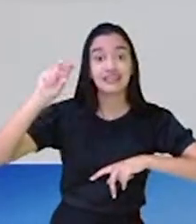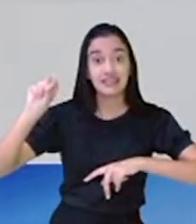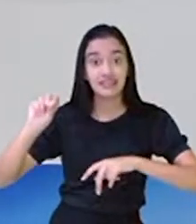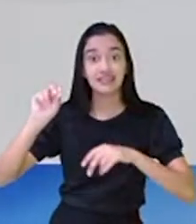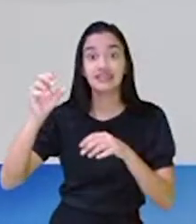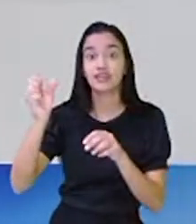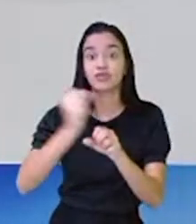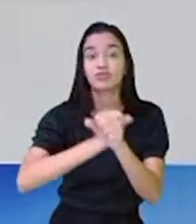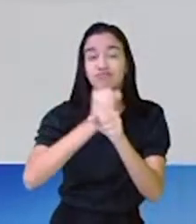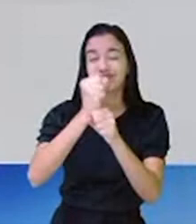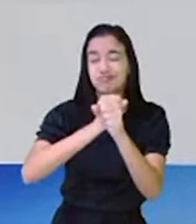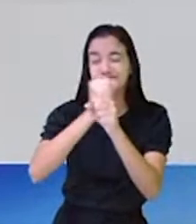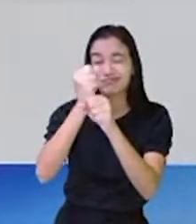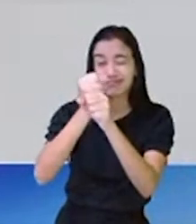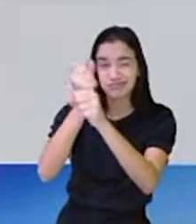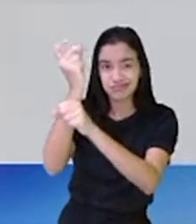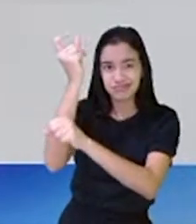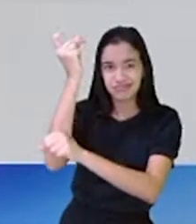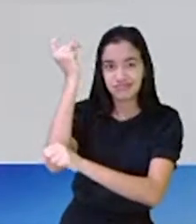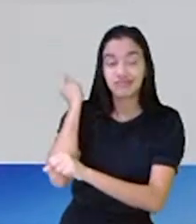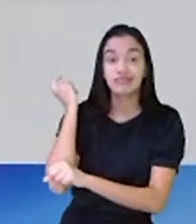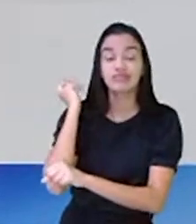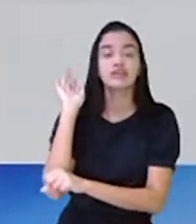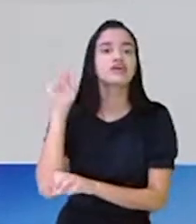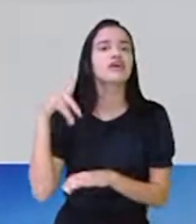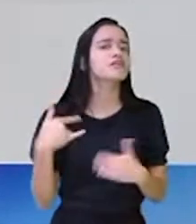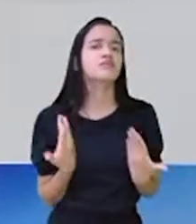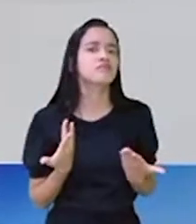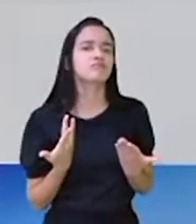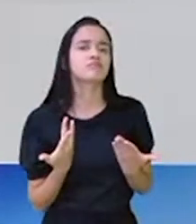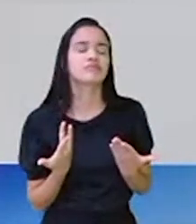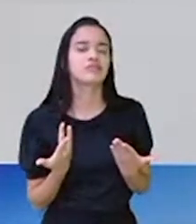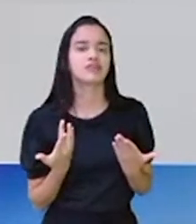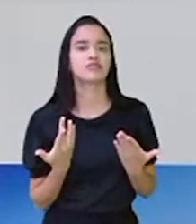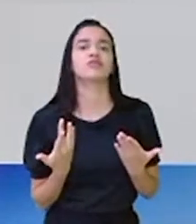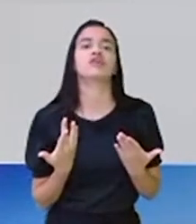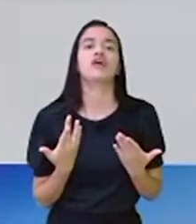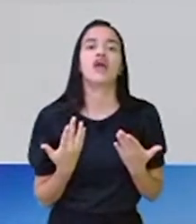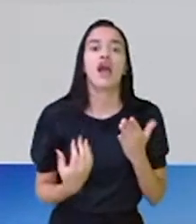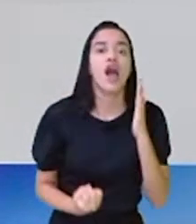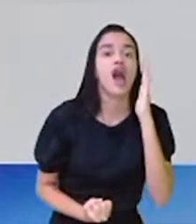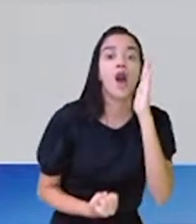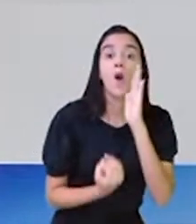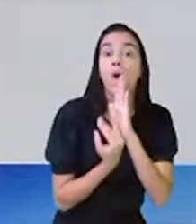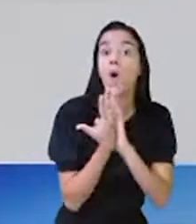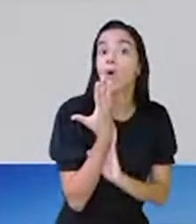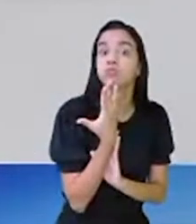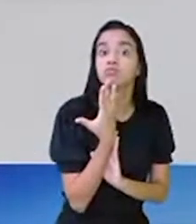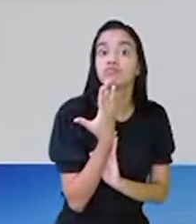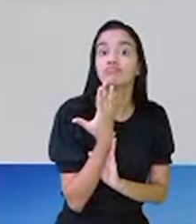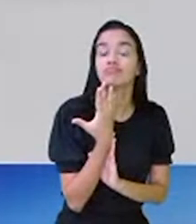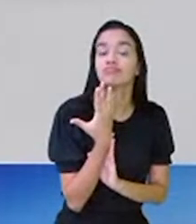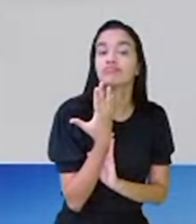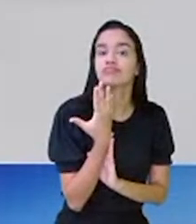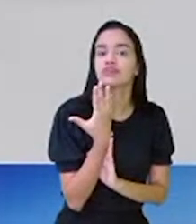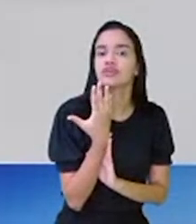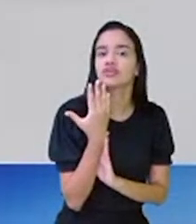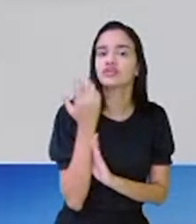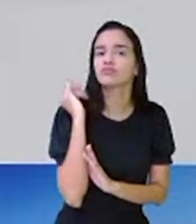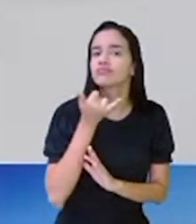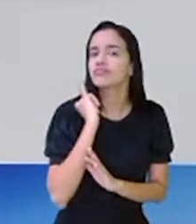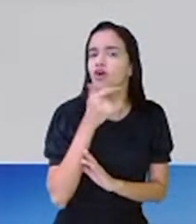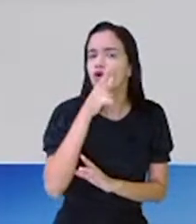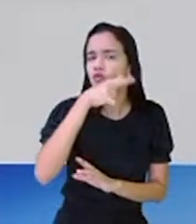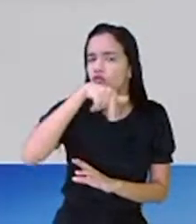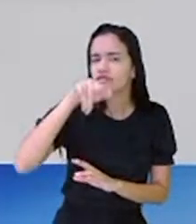como eles são antigos, gente. E qual será a origem desses ditados, hein? Será